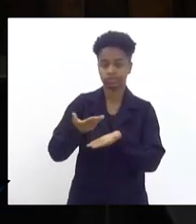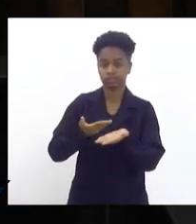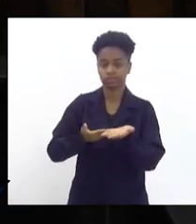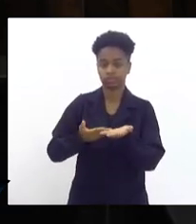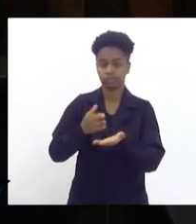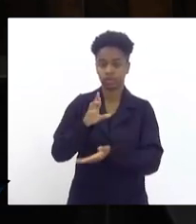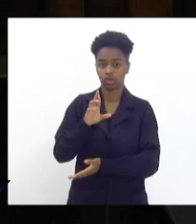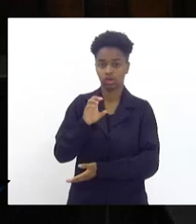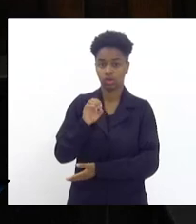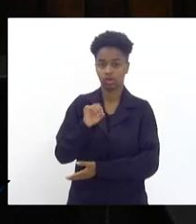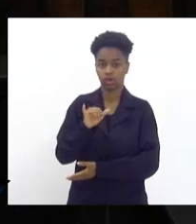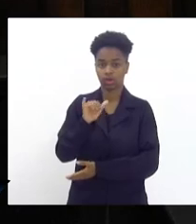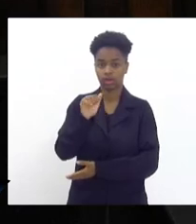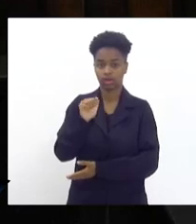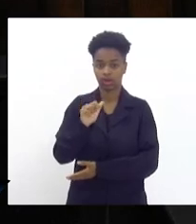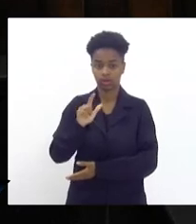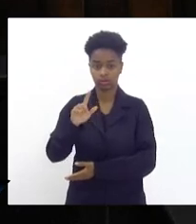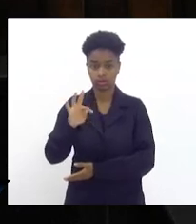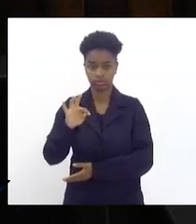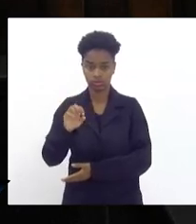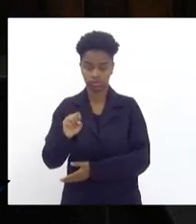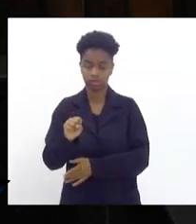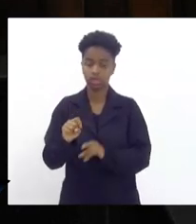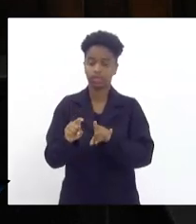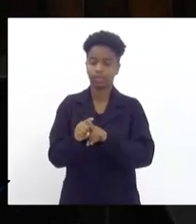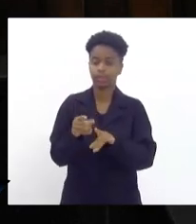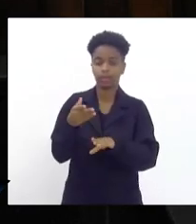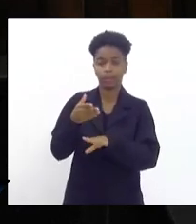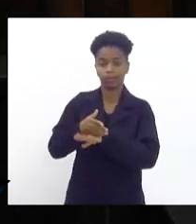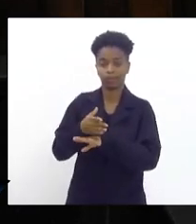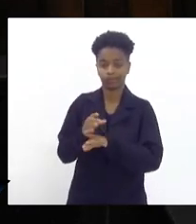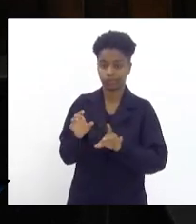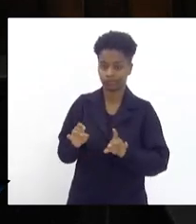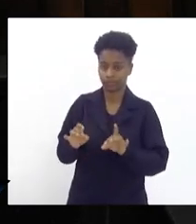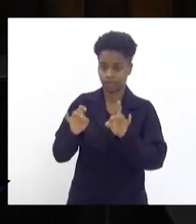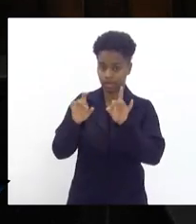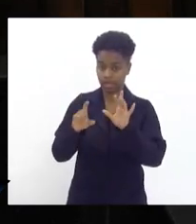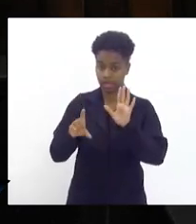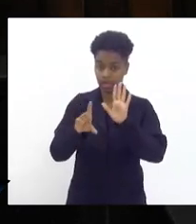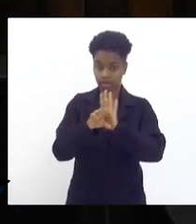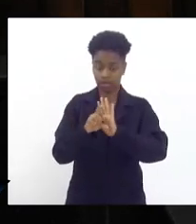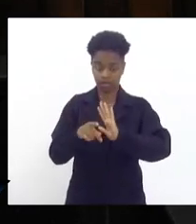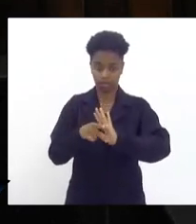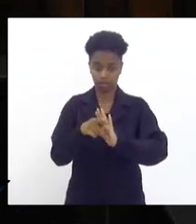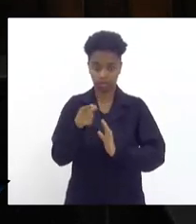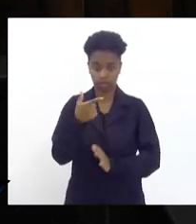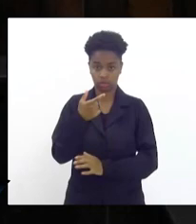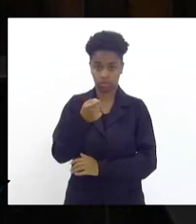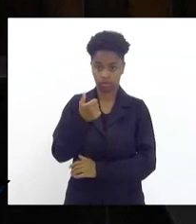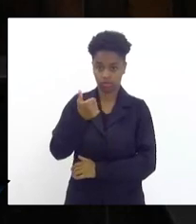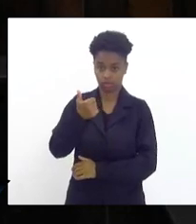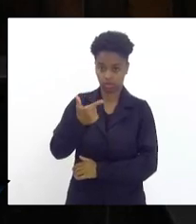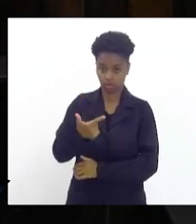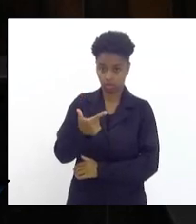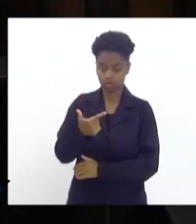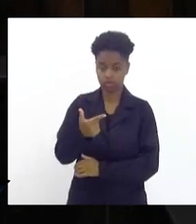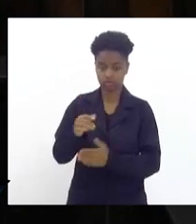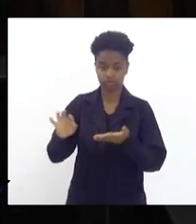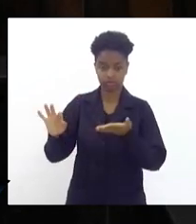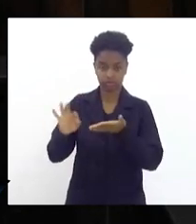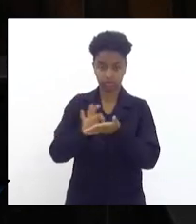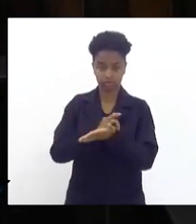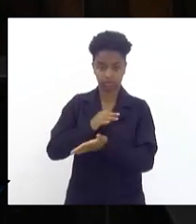royalties e participações especiais. Essa lei de 2012, assinada pela presidente